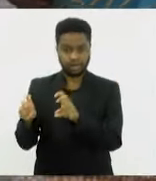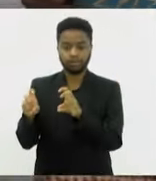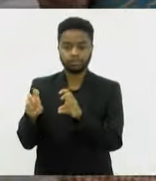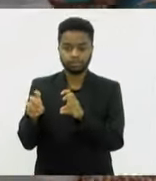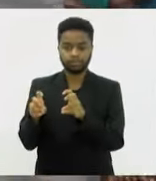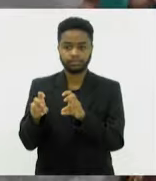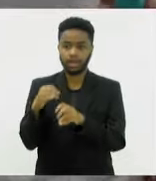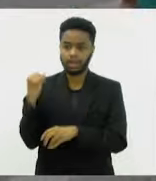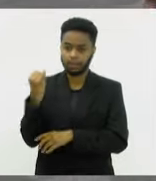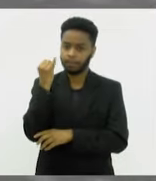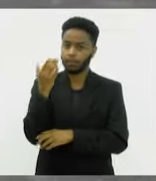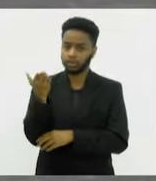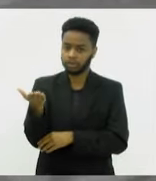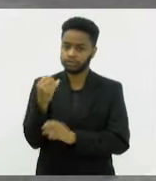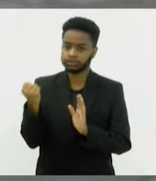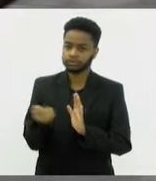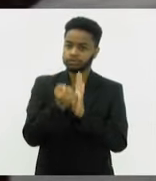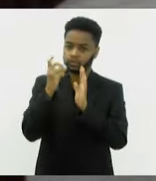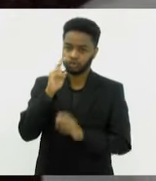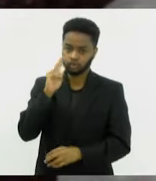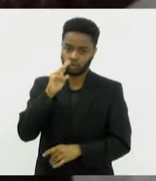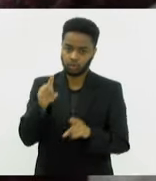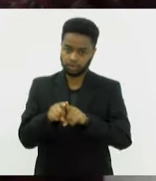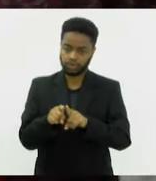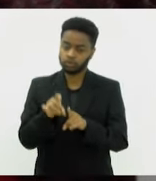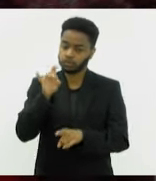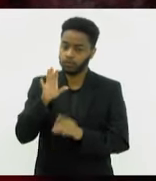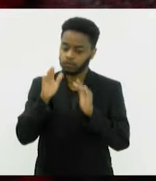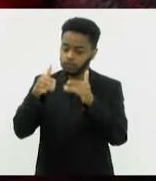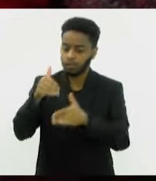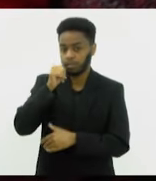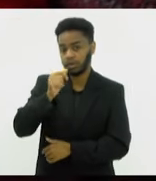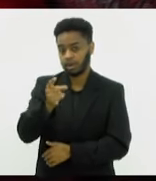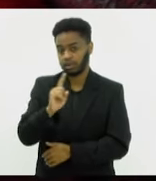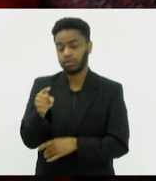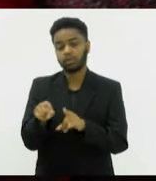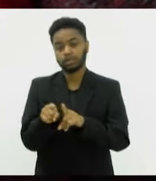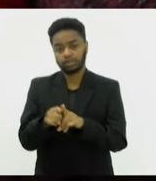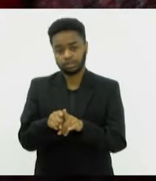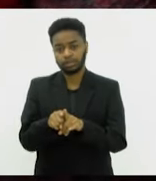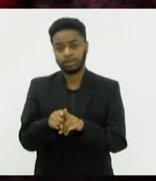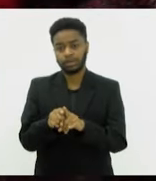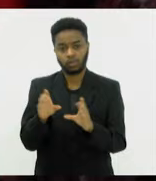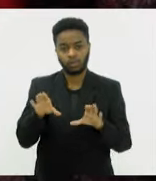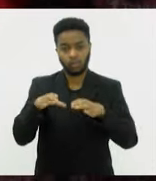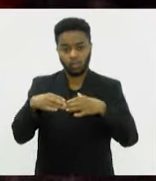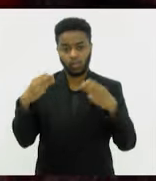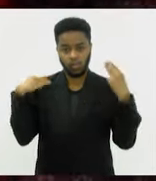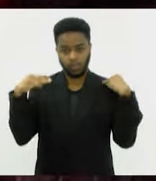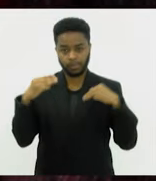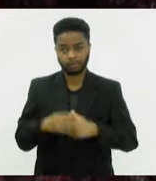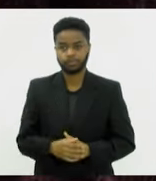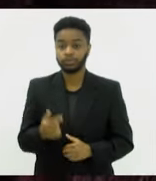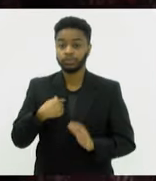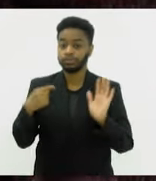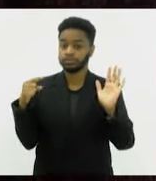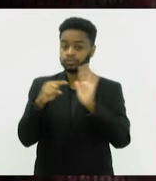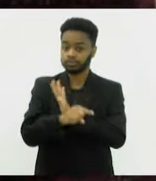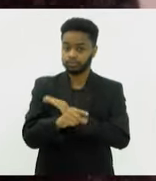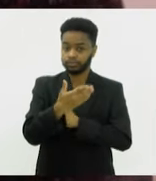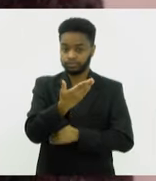Muito importante e histórico também, não só para as mulheres da Marinha, como também para a própria Força. Eu pergunto para você, Denise,